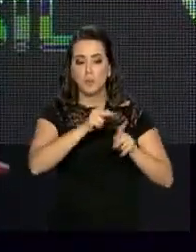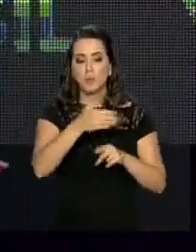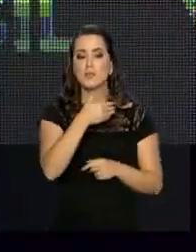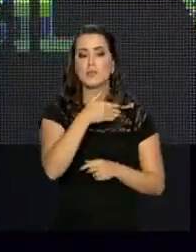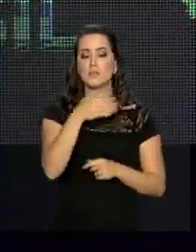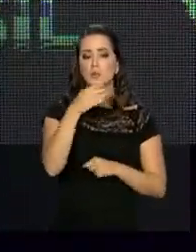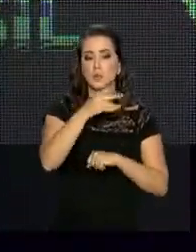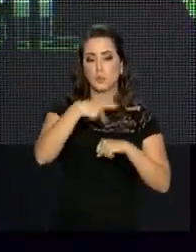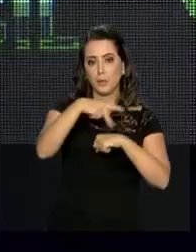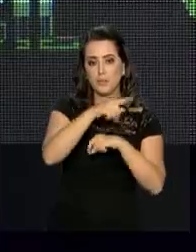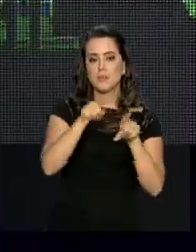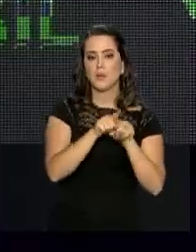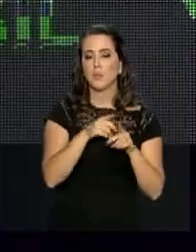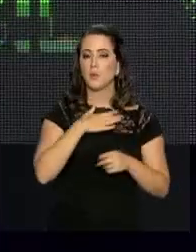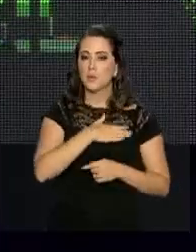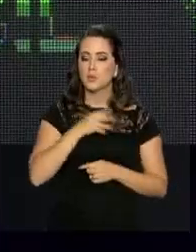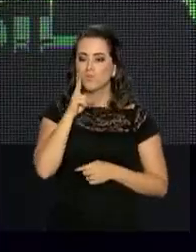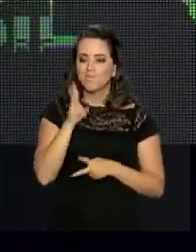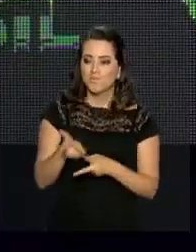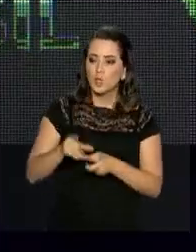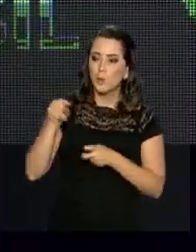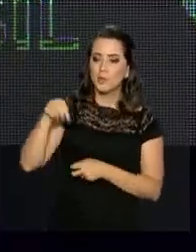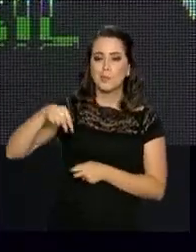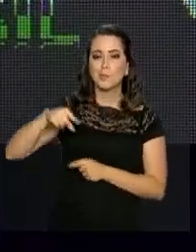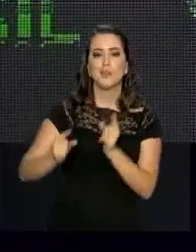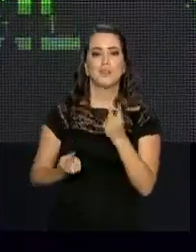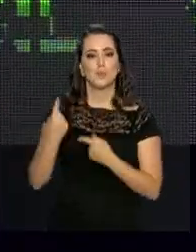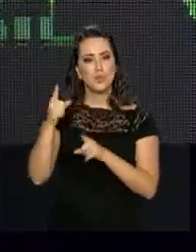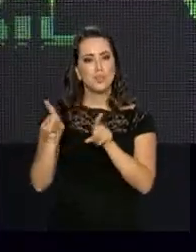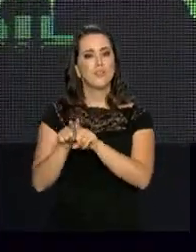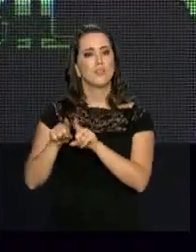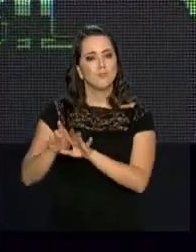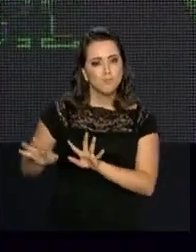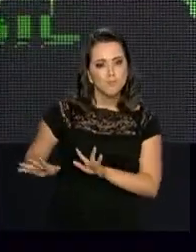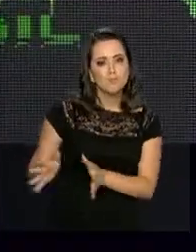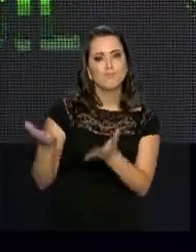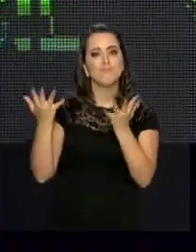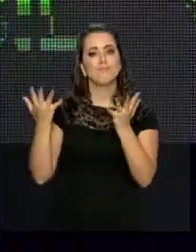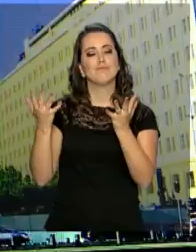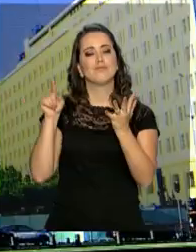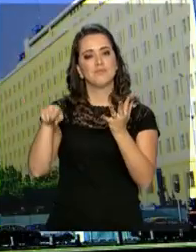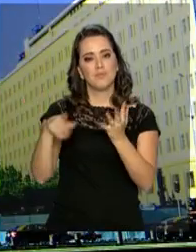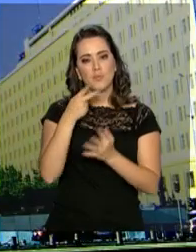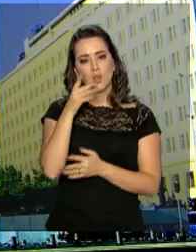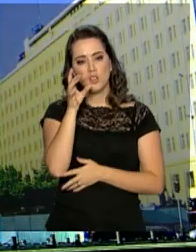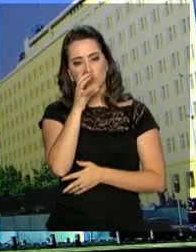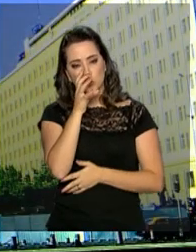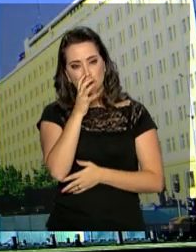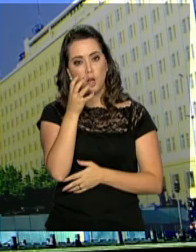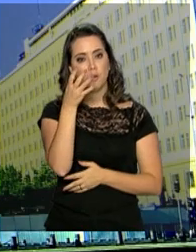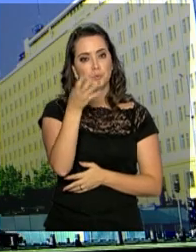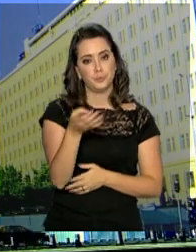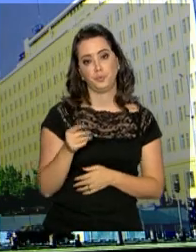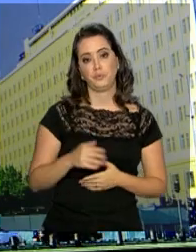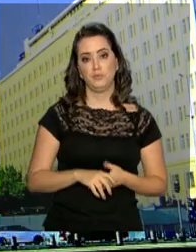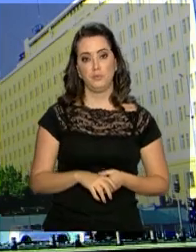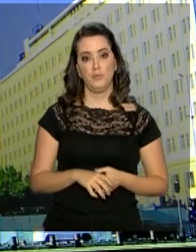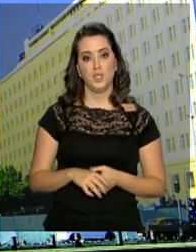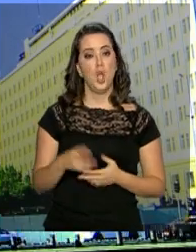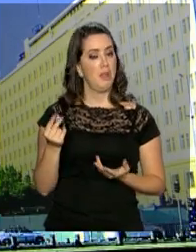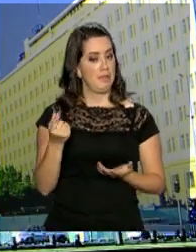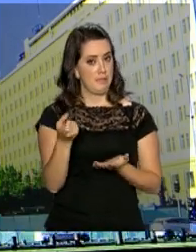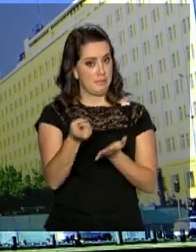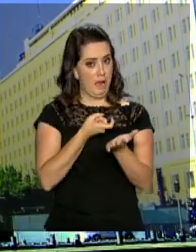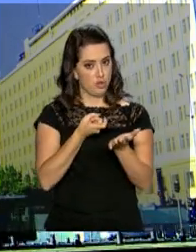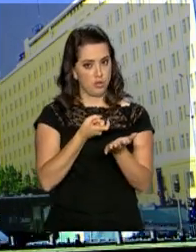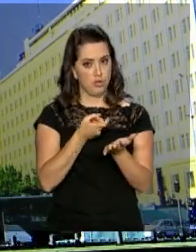verifico que aqui também, no Chile, é igualmente enaltecido e ressaltado. As tarifas do comércio entre Brasil e